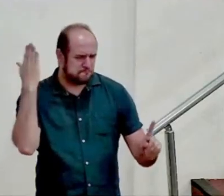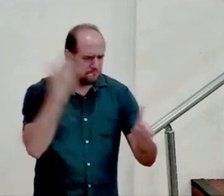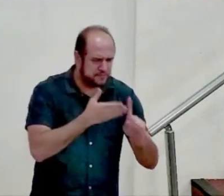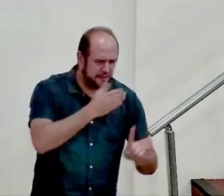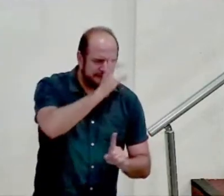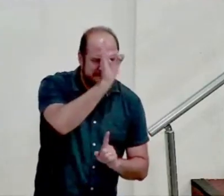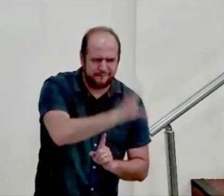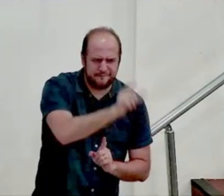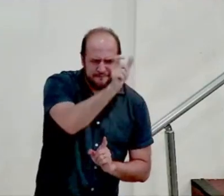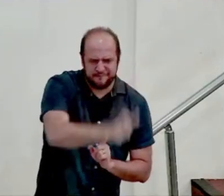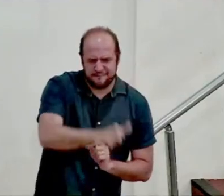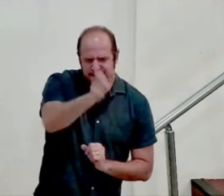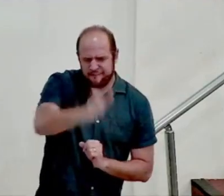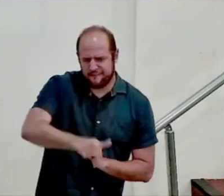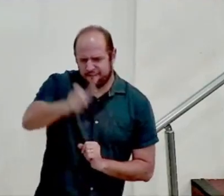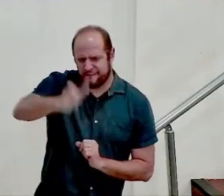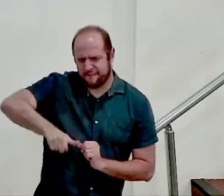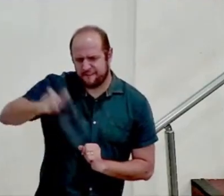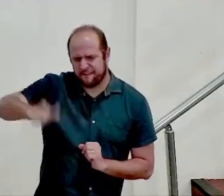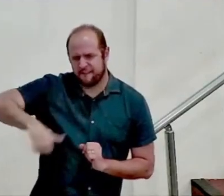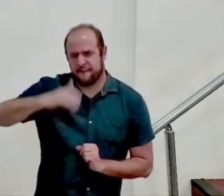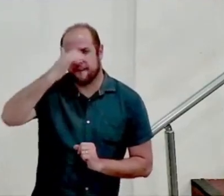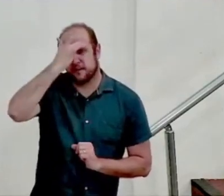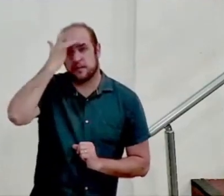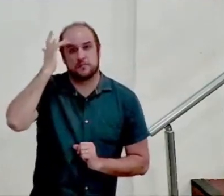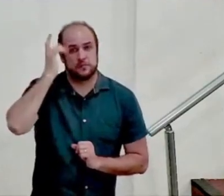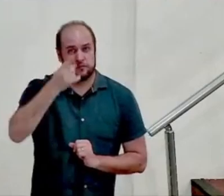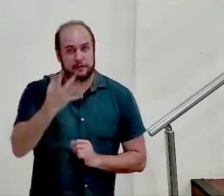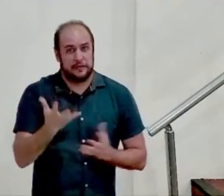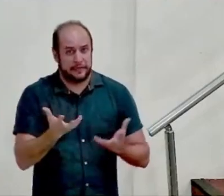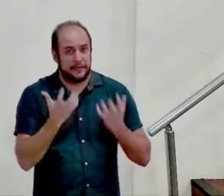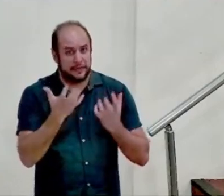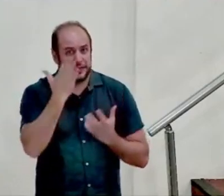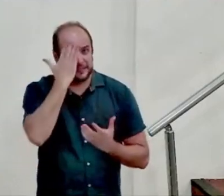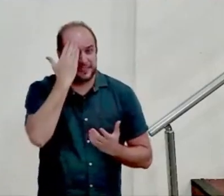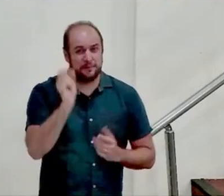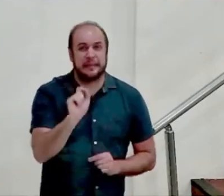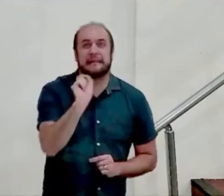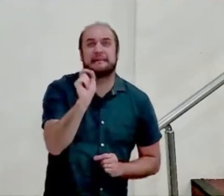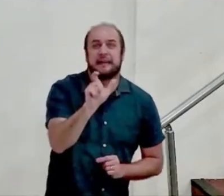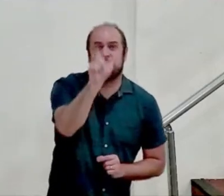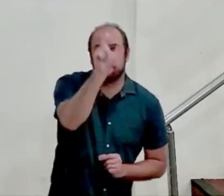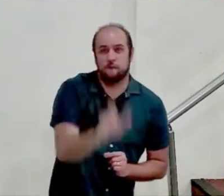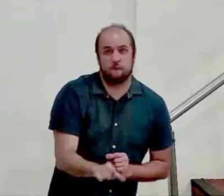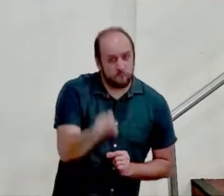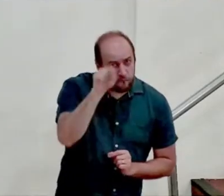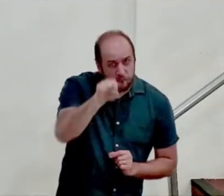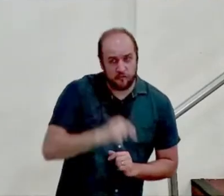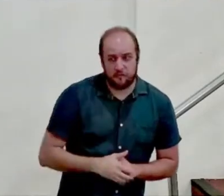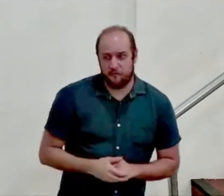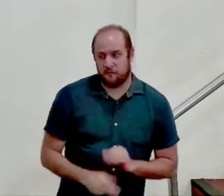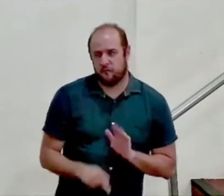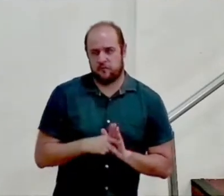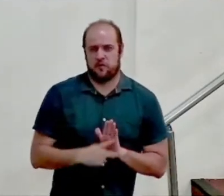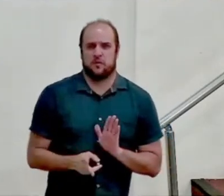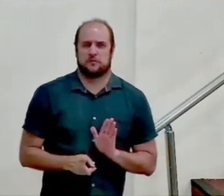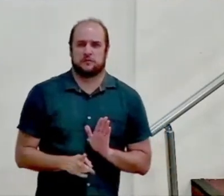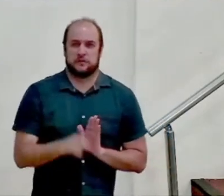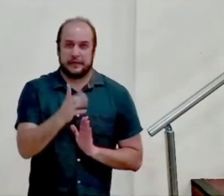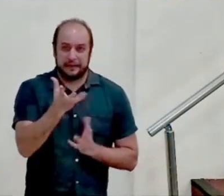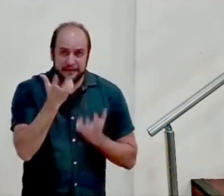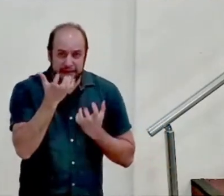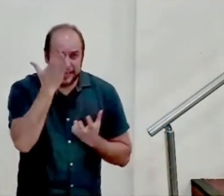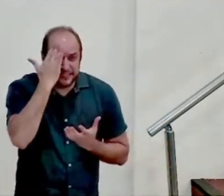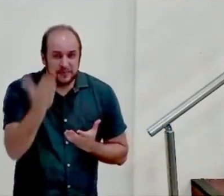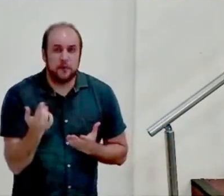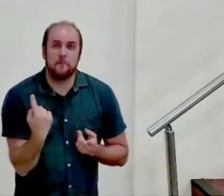nós, de cada ser humano. Se você quer saber quem você é, se você quer saber